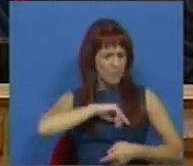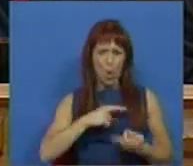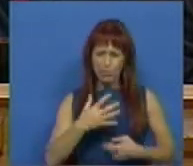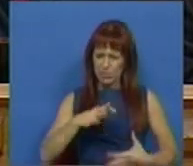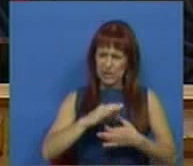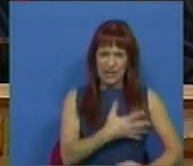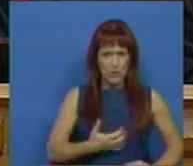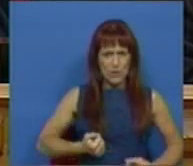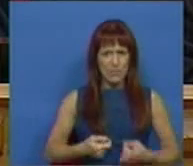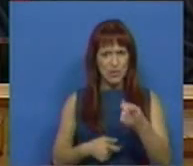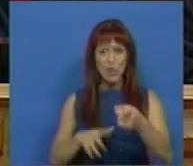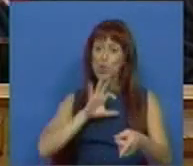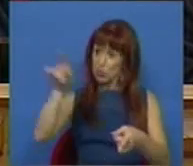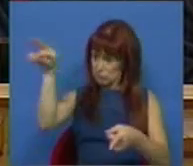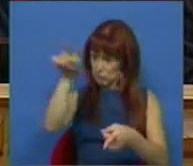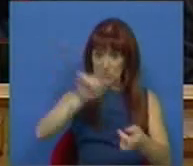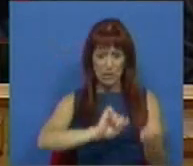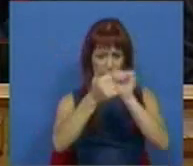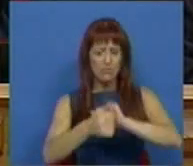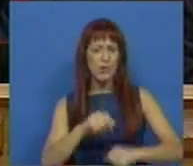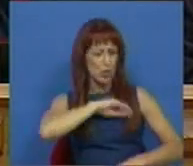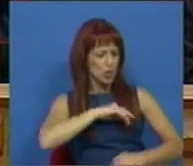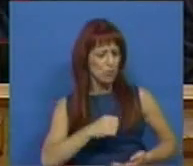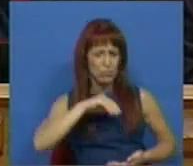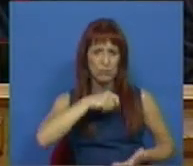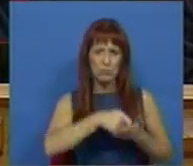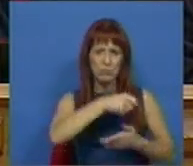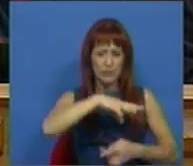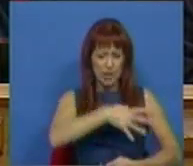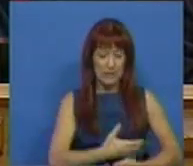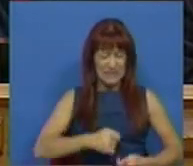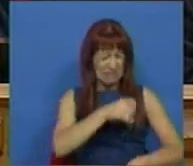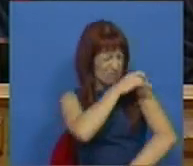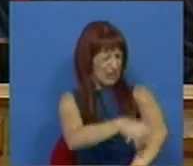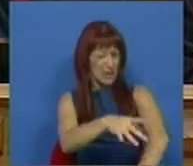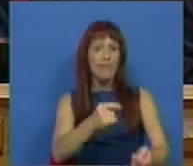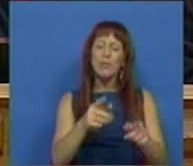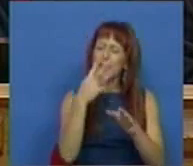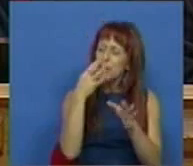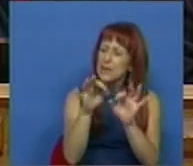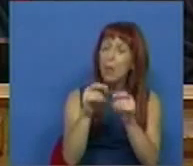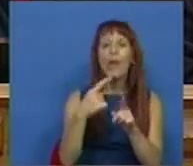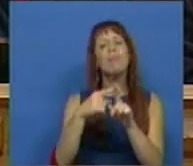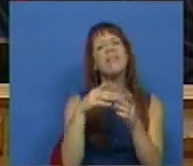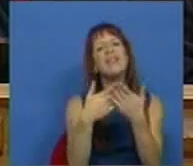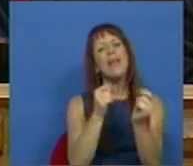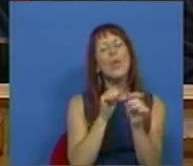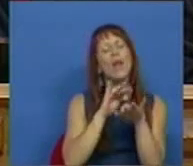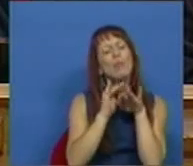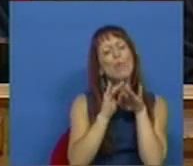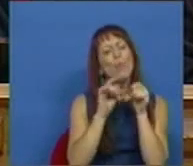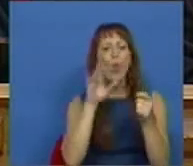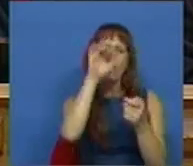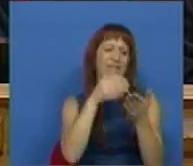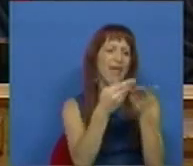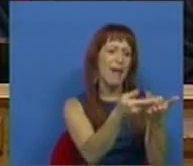de desemprego e em que os senhores converteram o subsídio de desemprego, este subsídio de desemprego miserável, numa espécie de benesse paternalista que o